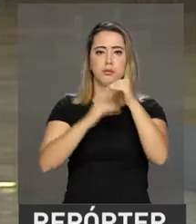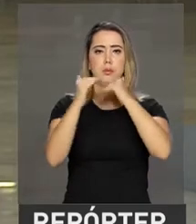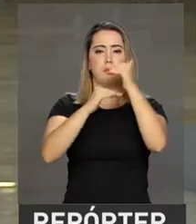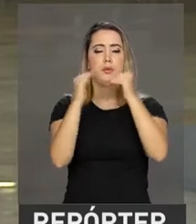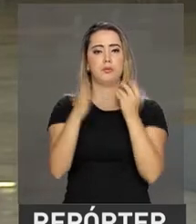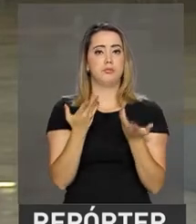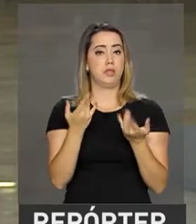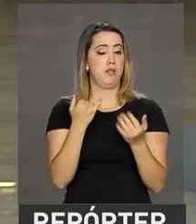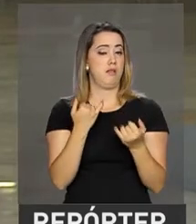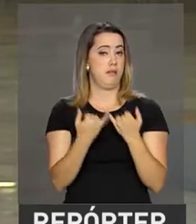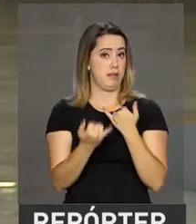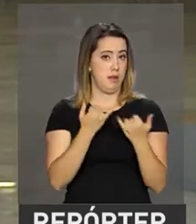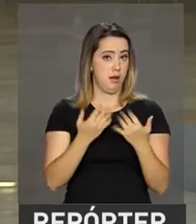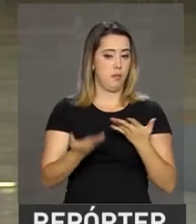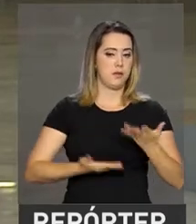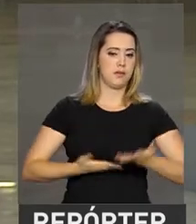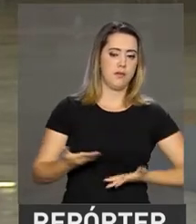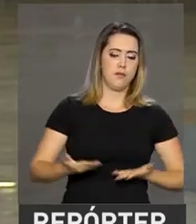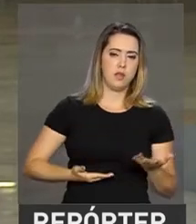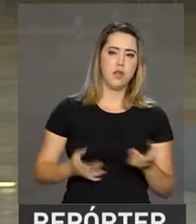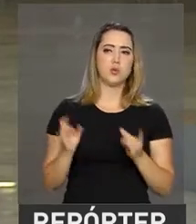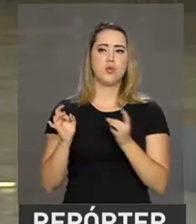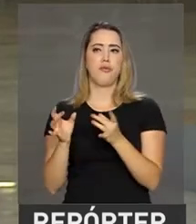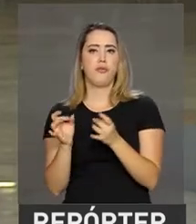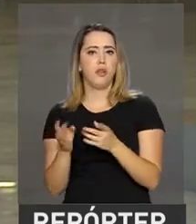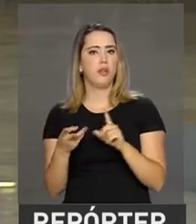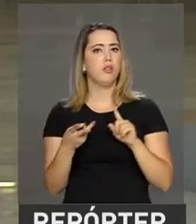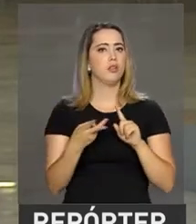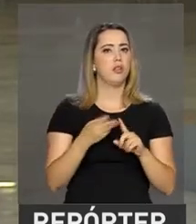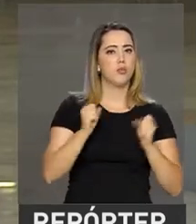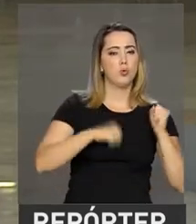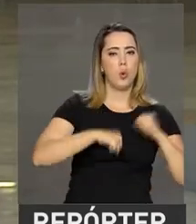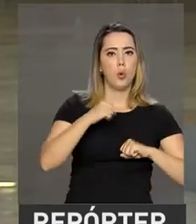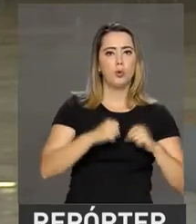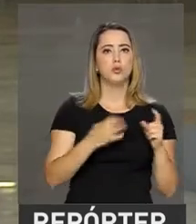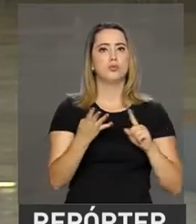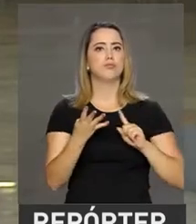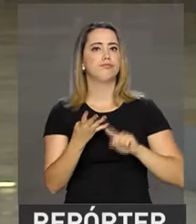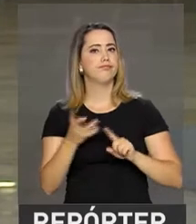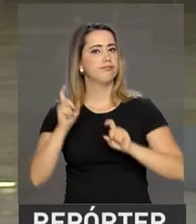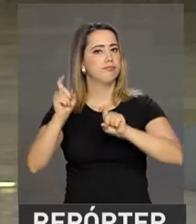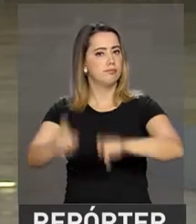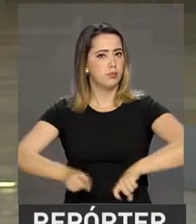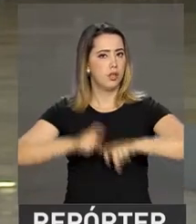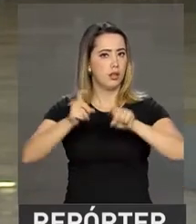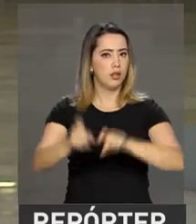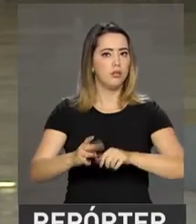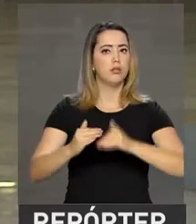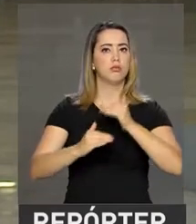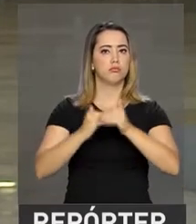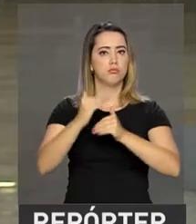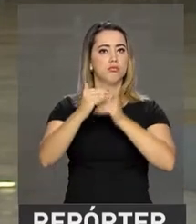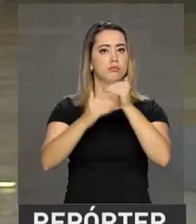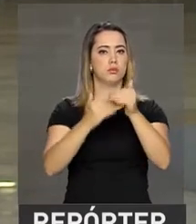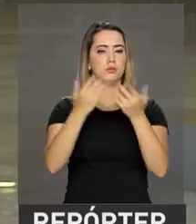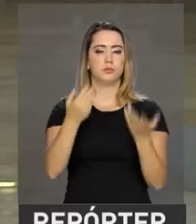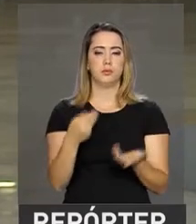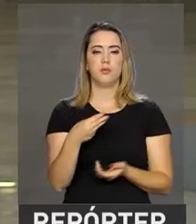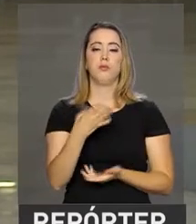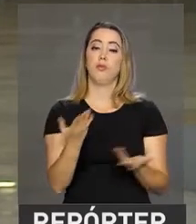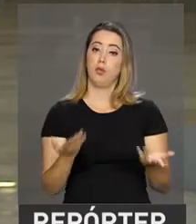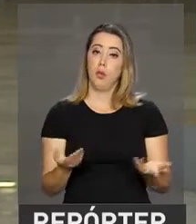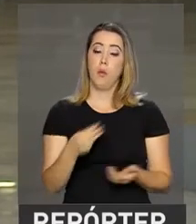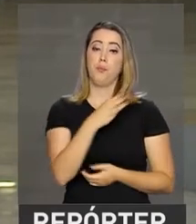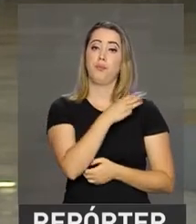exemplo, serviços, comércio, transportes, indústria e agropecuária. O Ministério da Fazenda concorda com a Fundação Getúlio